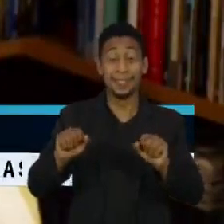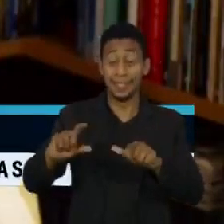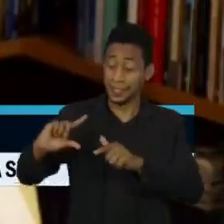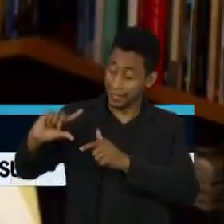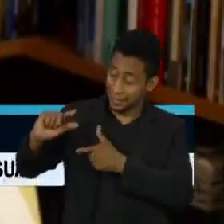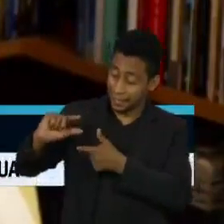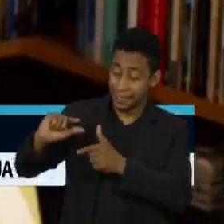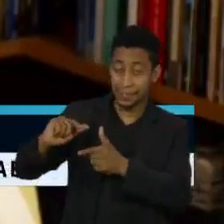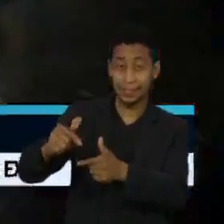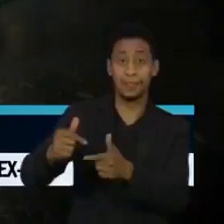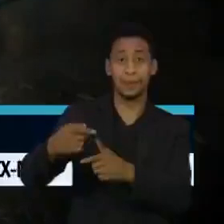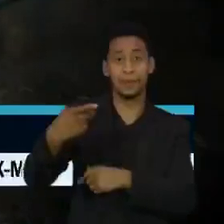tradição brasileira.